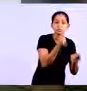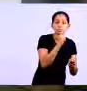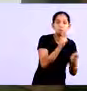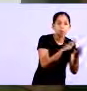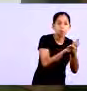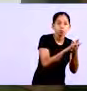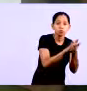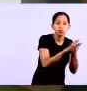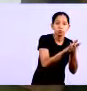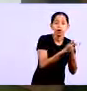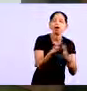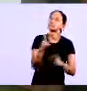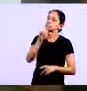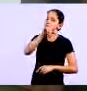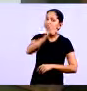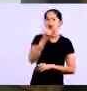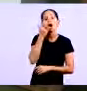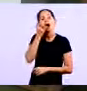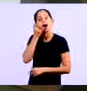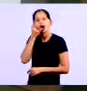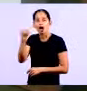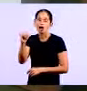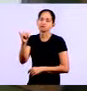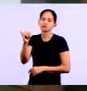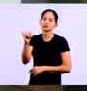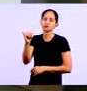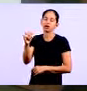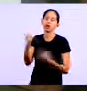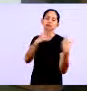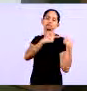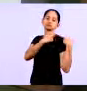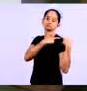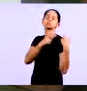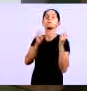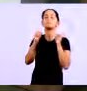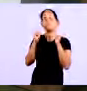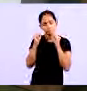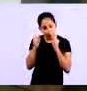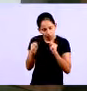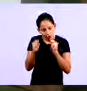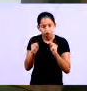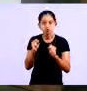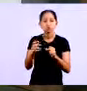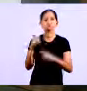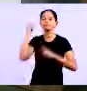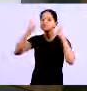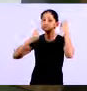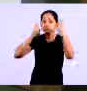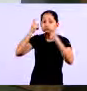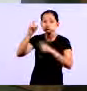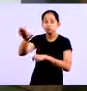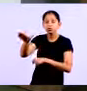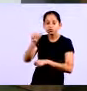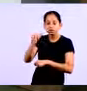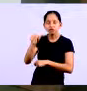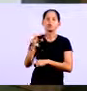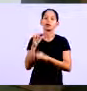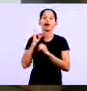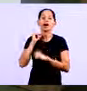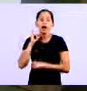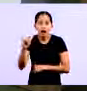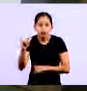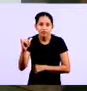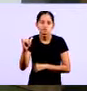fala, não, ele é uma pessoa responsável. Verdade. Então, o meu fornecedor vai dizer, não, ele é responsável, eu posso continuar vendendo para ele porque ele é responsável, ele se preocupa, ele me chamou, ele conversou. Então,